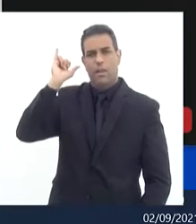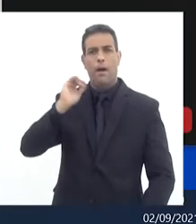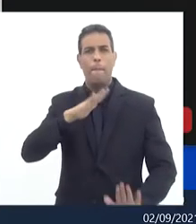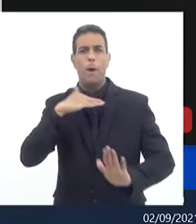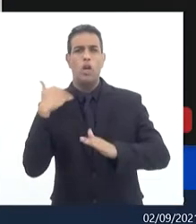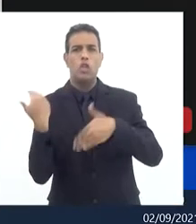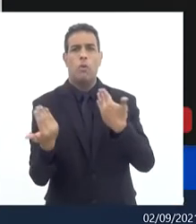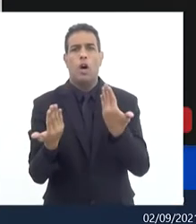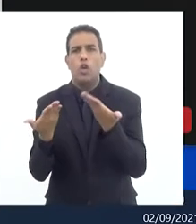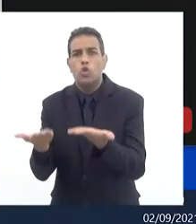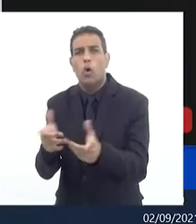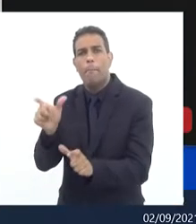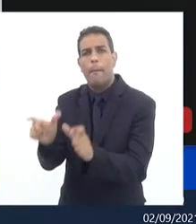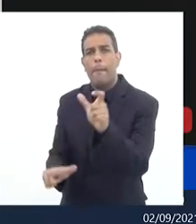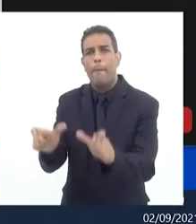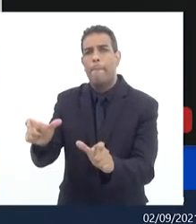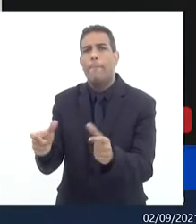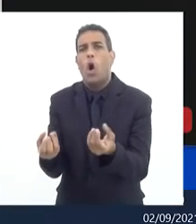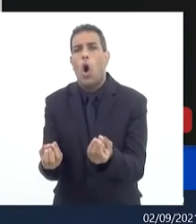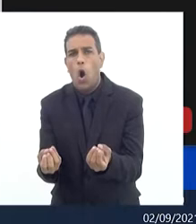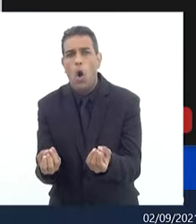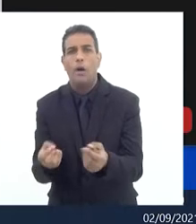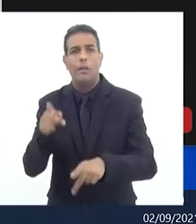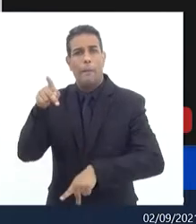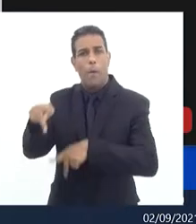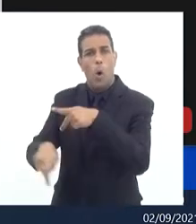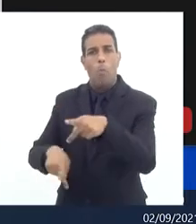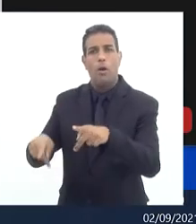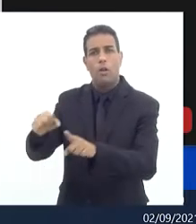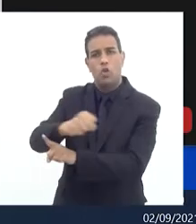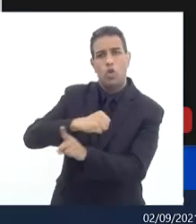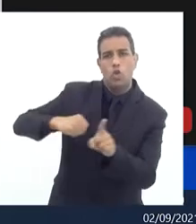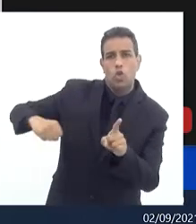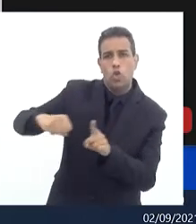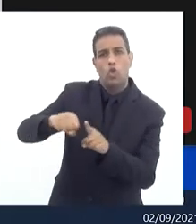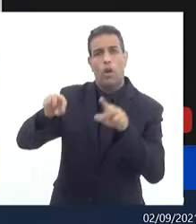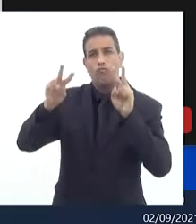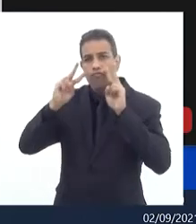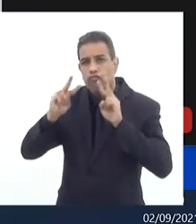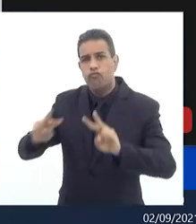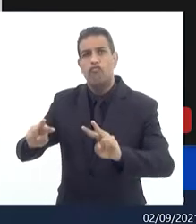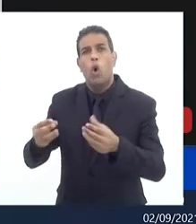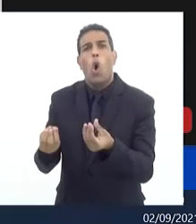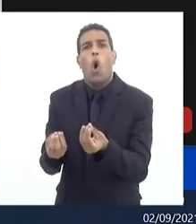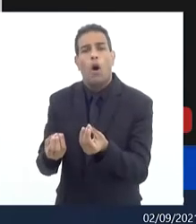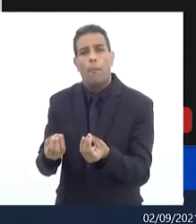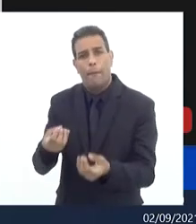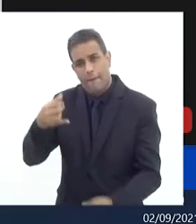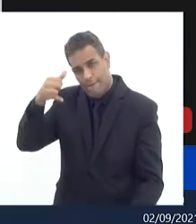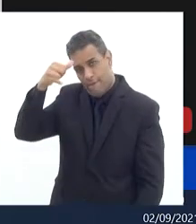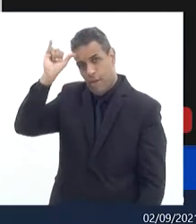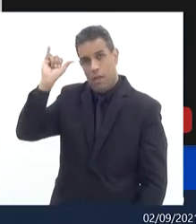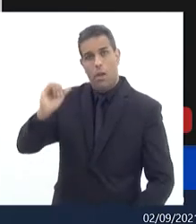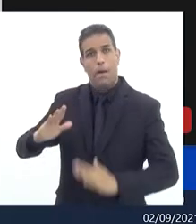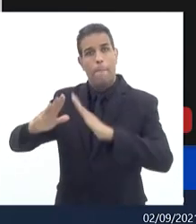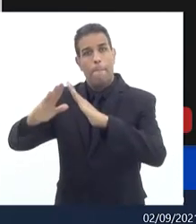preocupação com a população civil que são os inocentes que residem